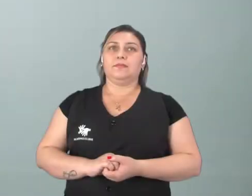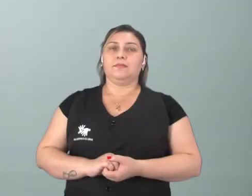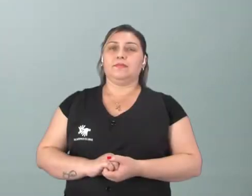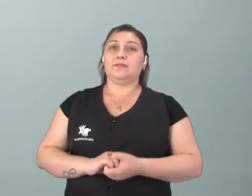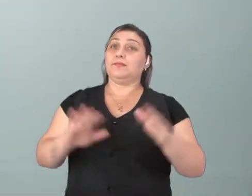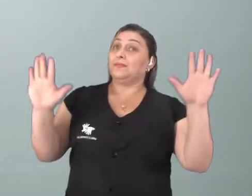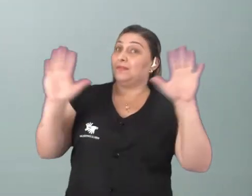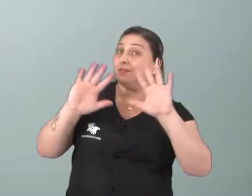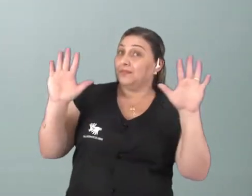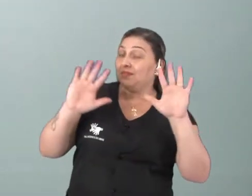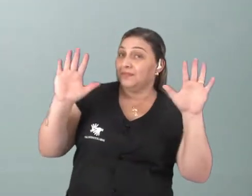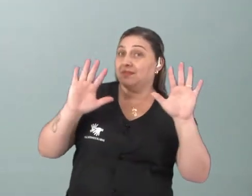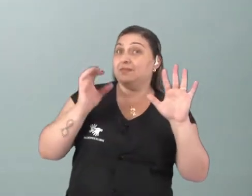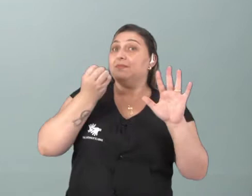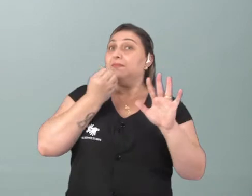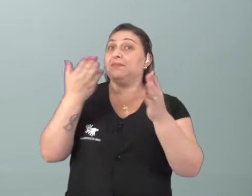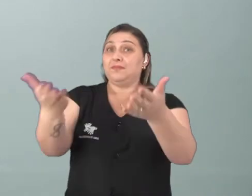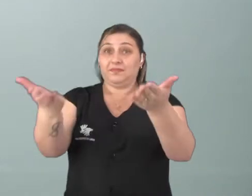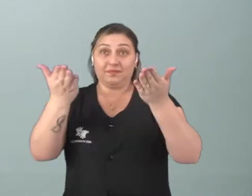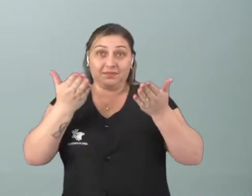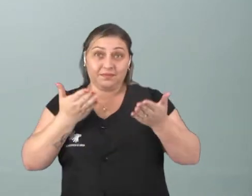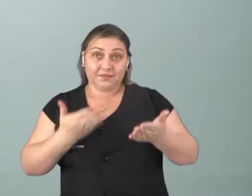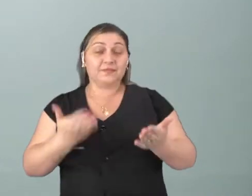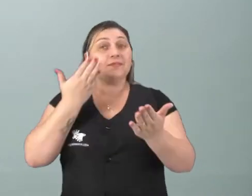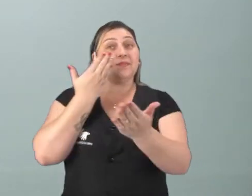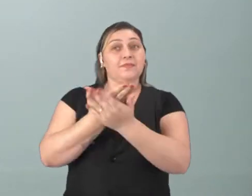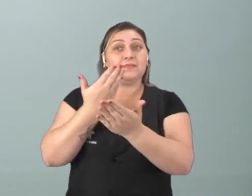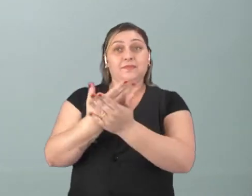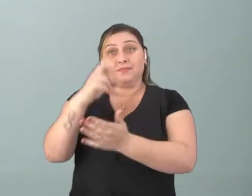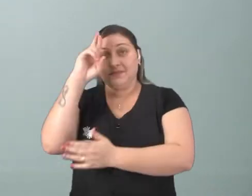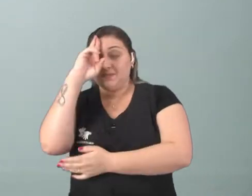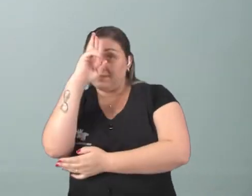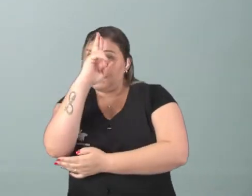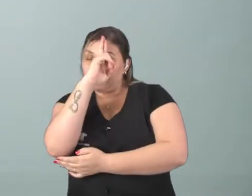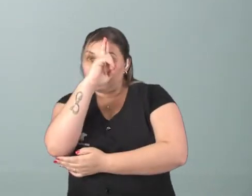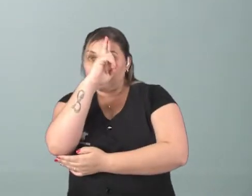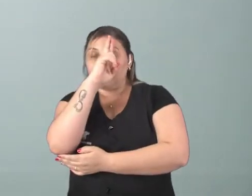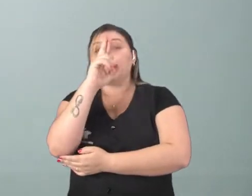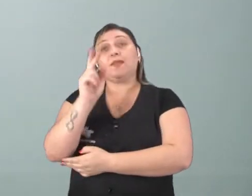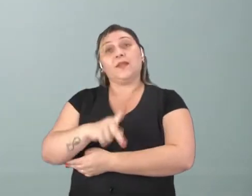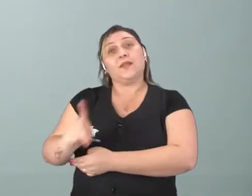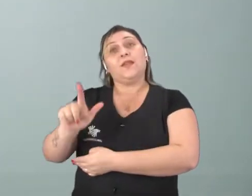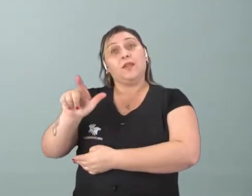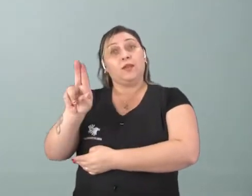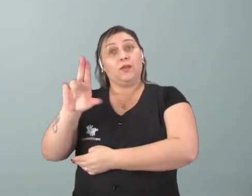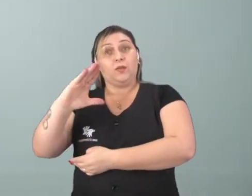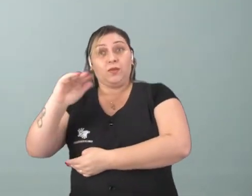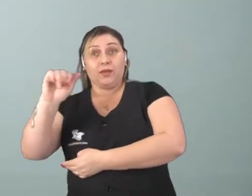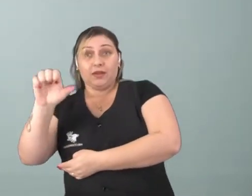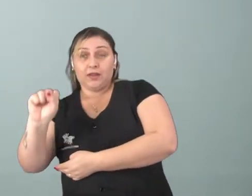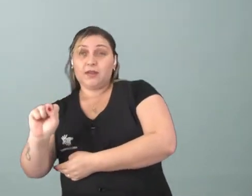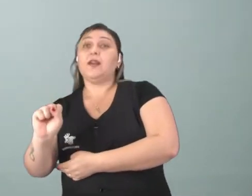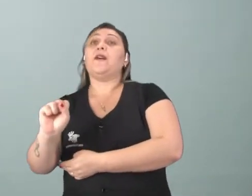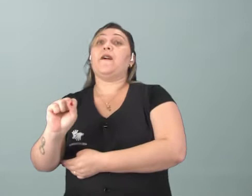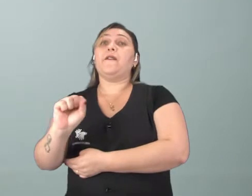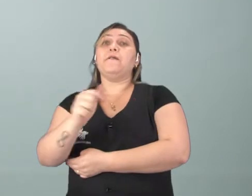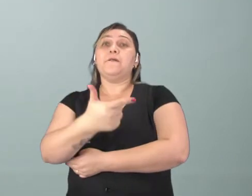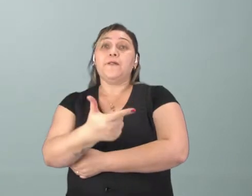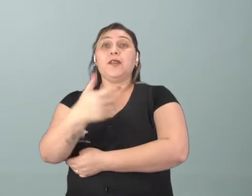Oi, oi galerinha, sejam muito bem-vindos a mais uma aula de história. Eu sou o professor Lucas Gadelha, já estamos na nossa